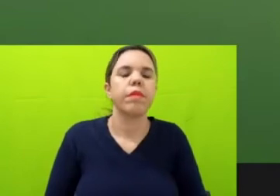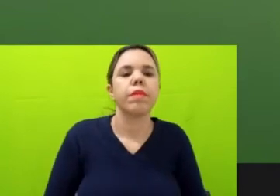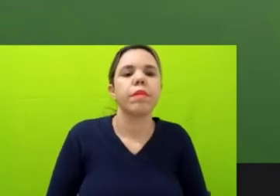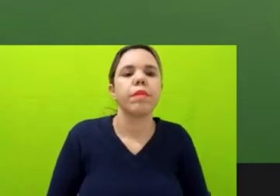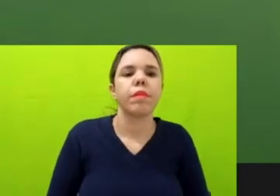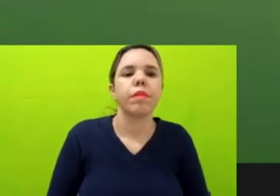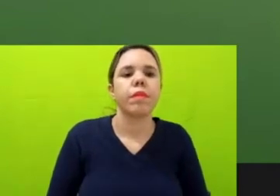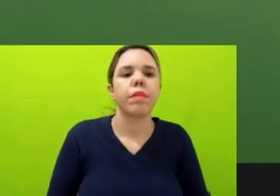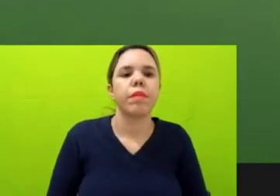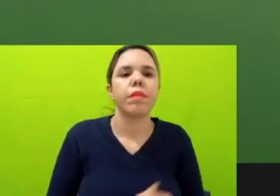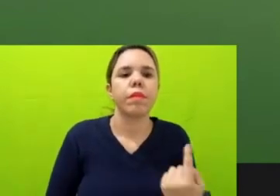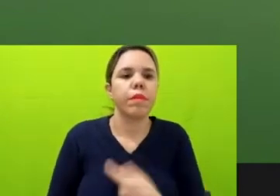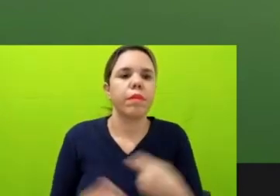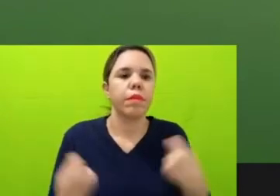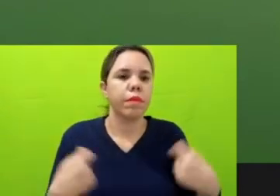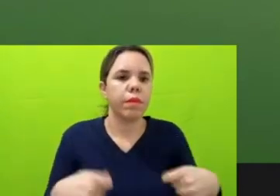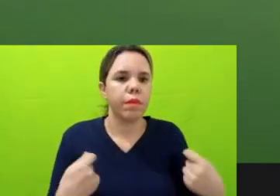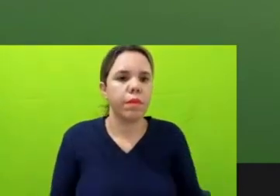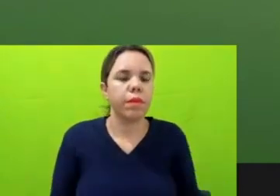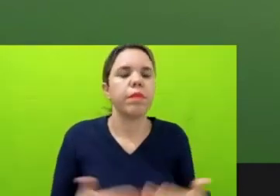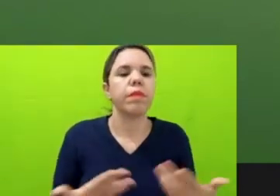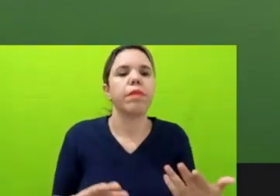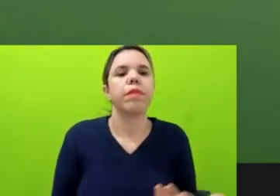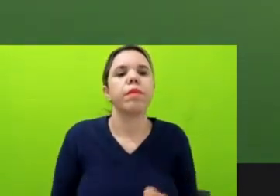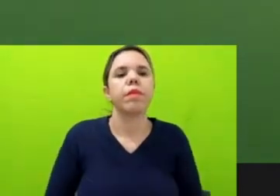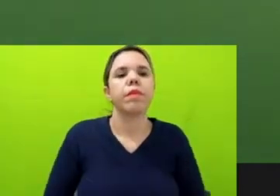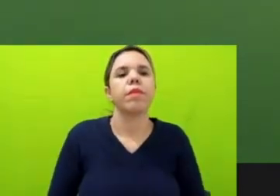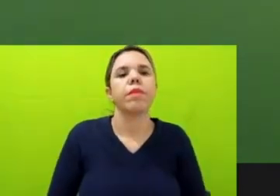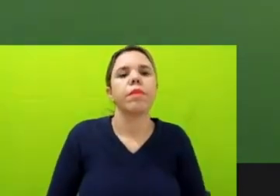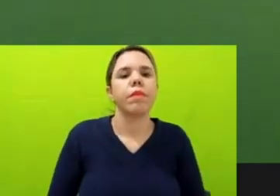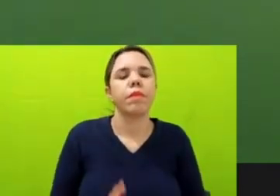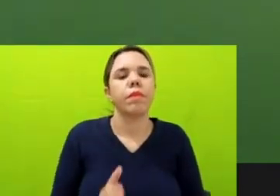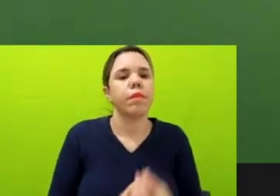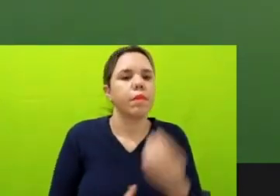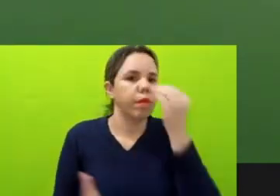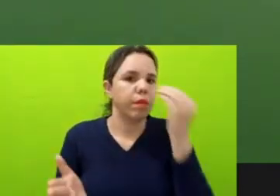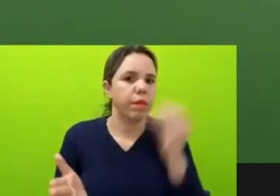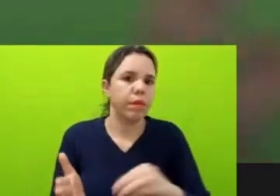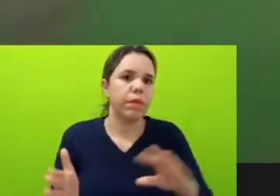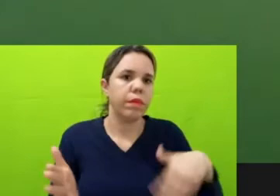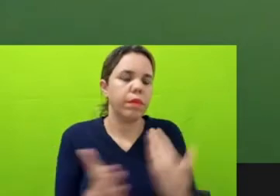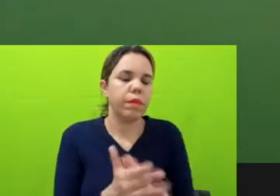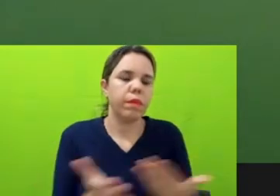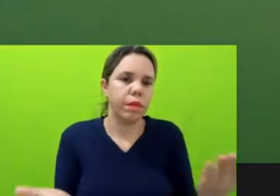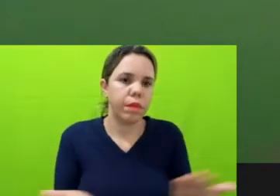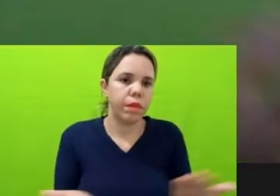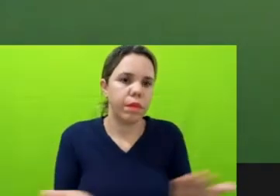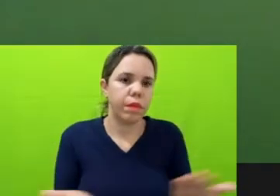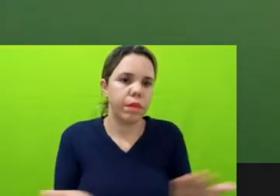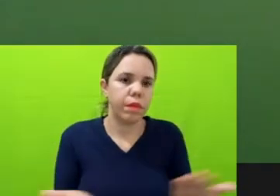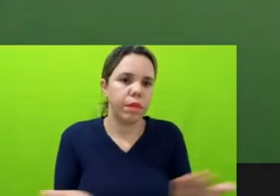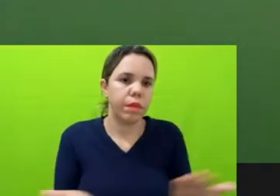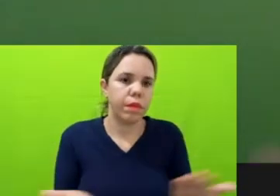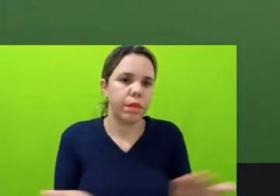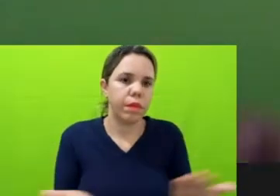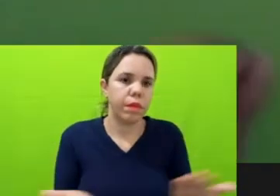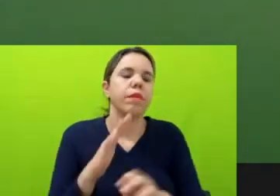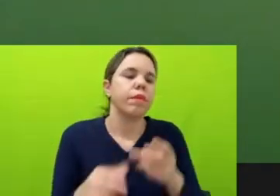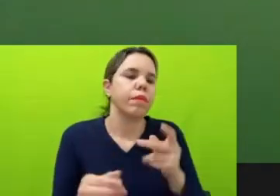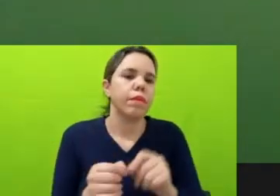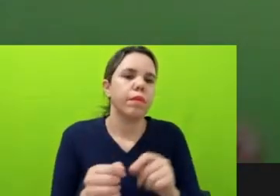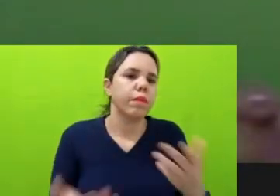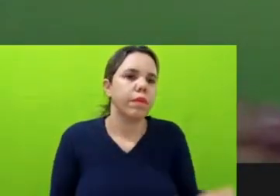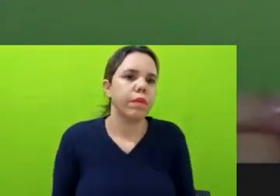ela realmente negou, como negou até hoje. Enfim, essa empresa já mudou de nome, e, por incrível que pareça, depois que aconteceu isso, a empresa